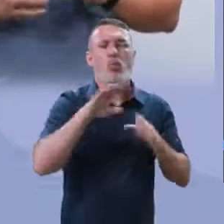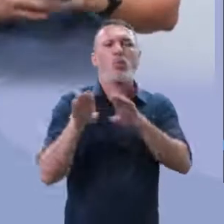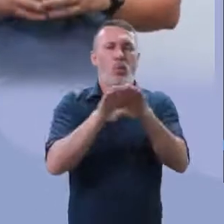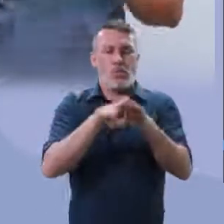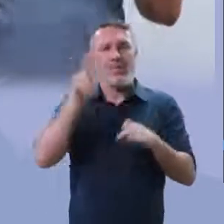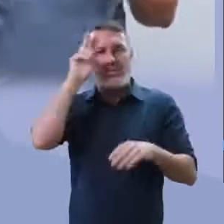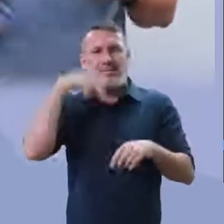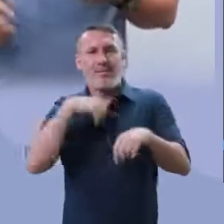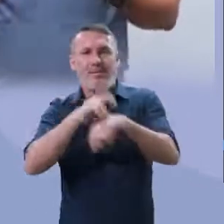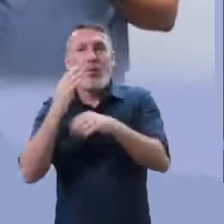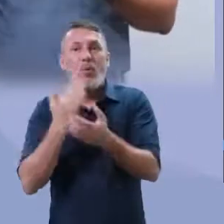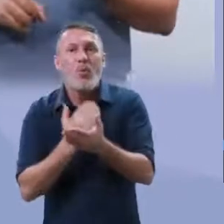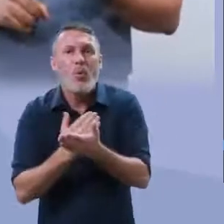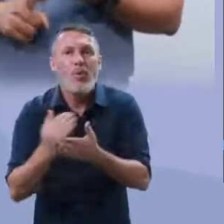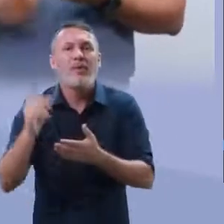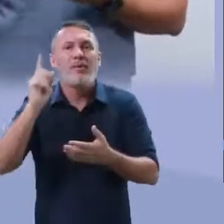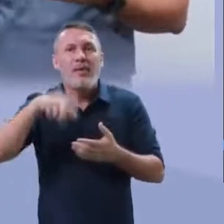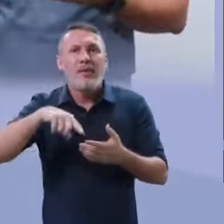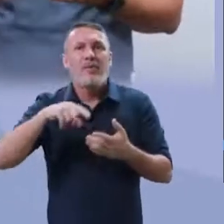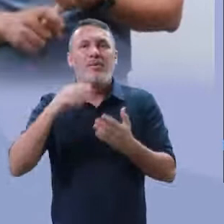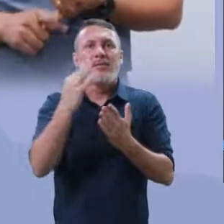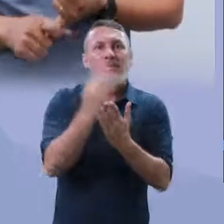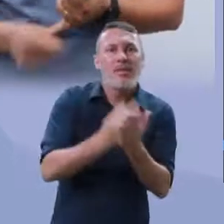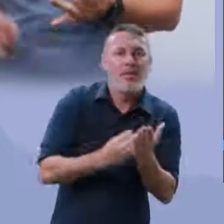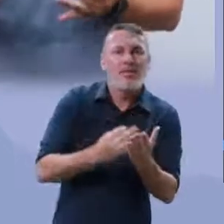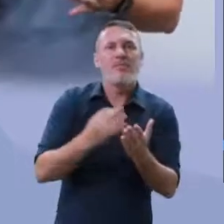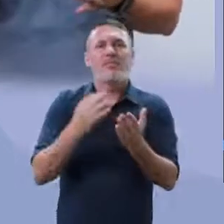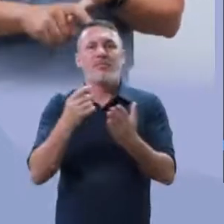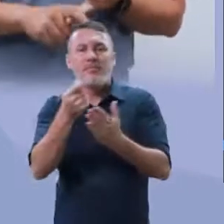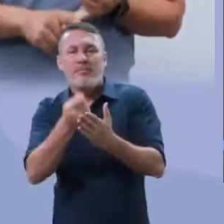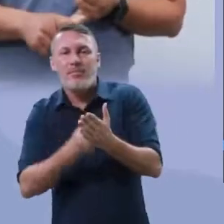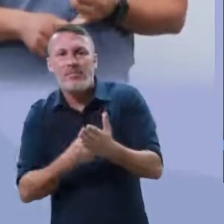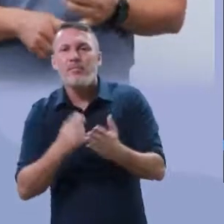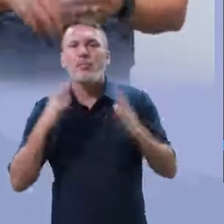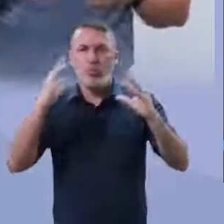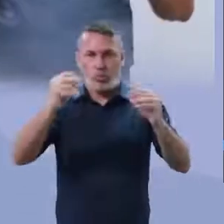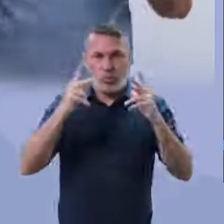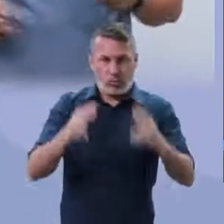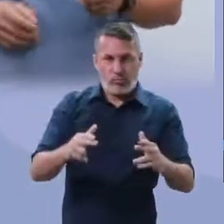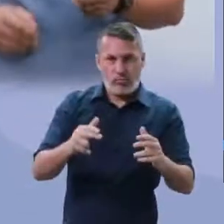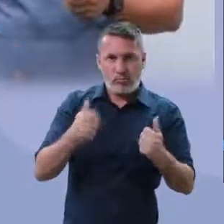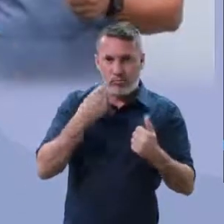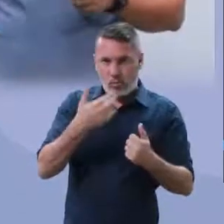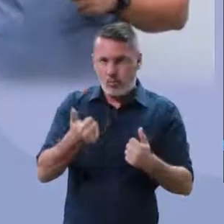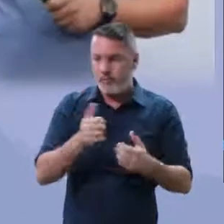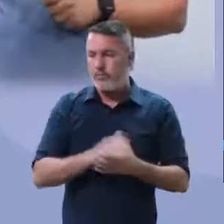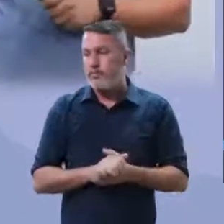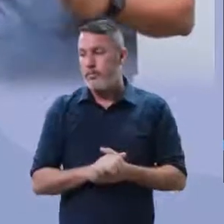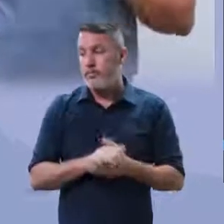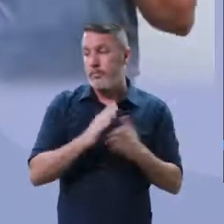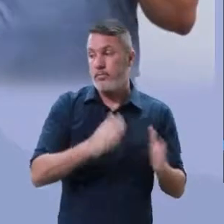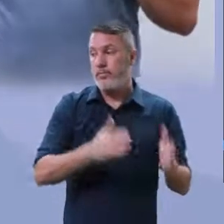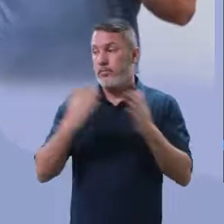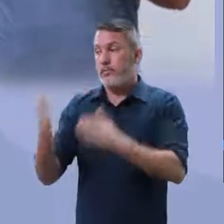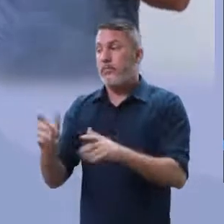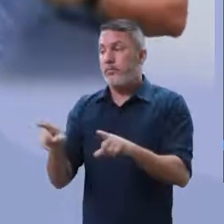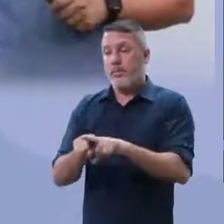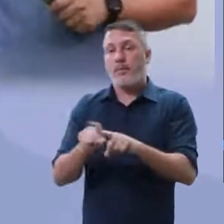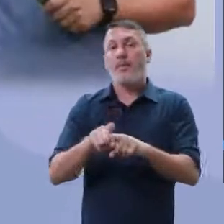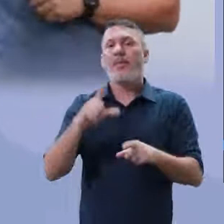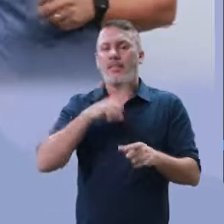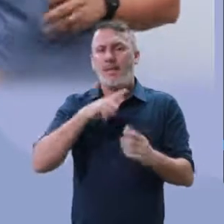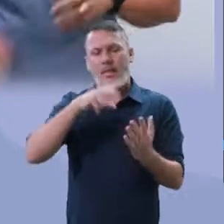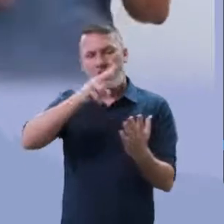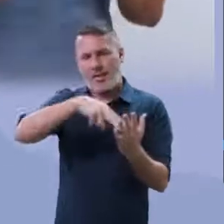Não aquela questão dos nossos responsáveis. ministros, a questão dos secretários e todos esses. Show de bola. E